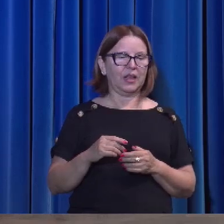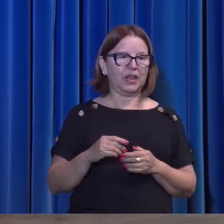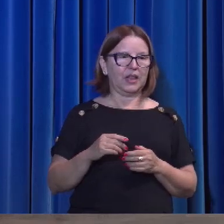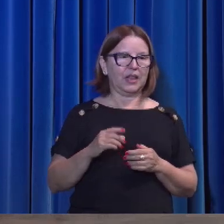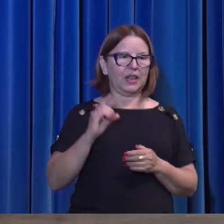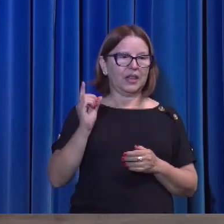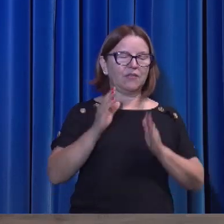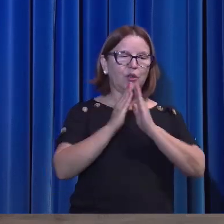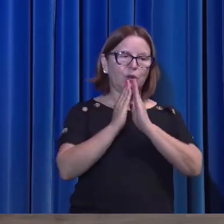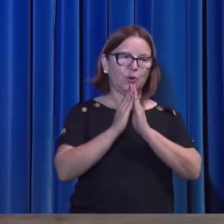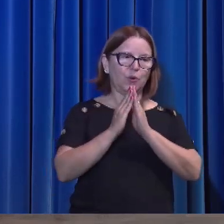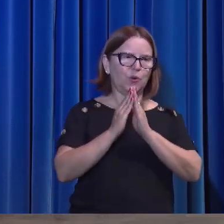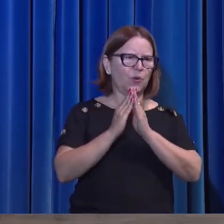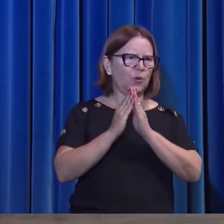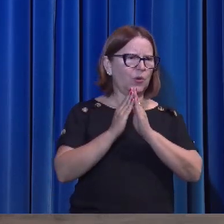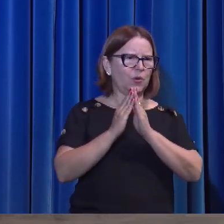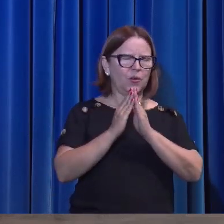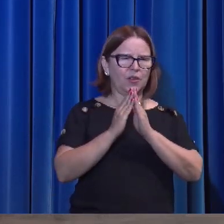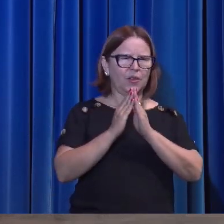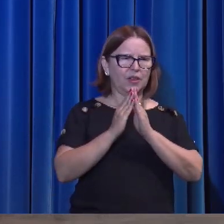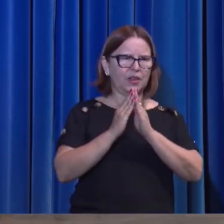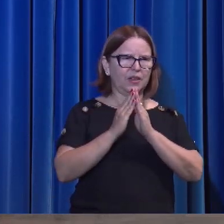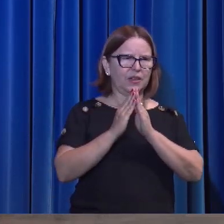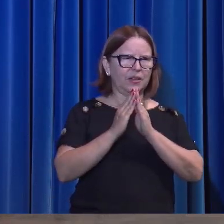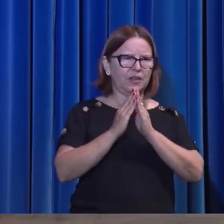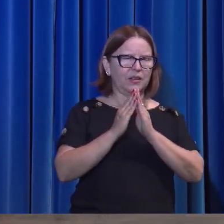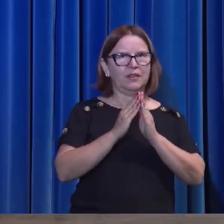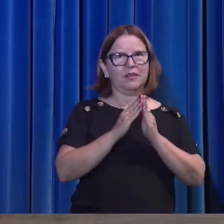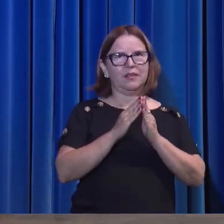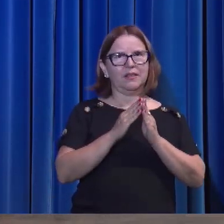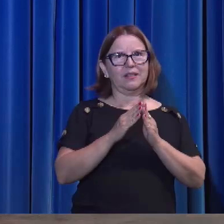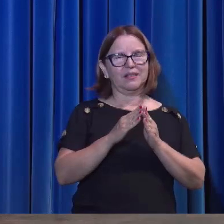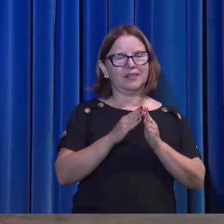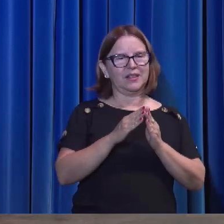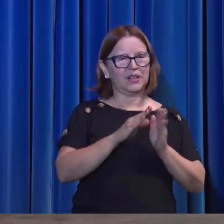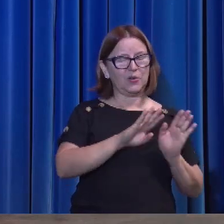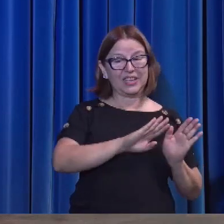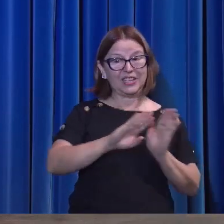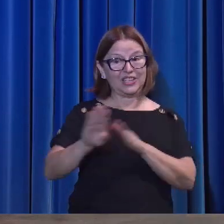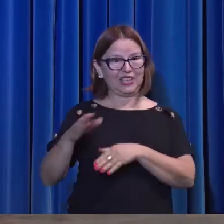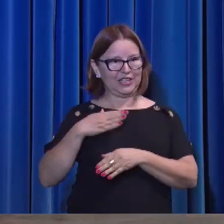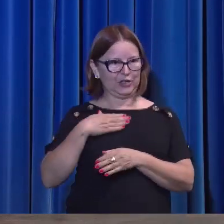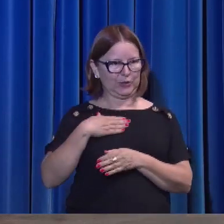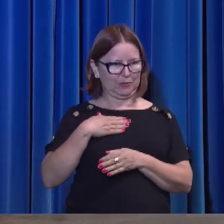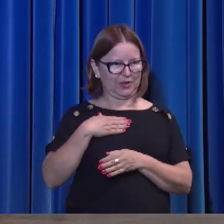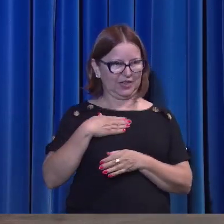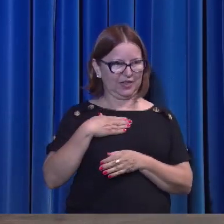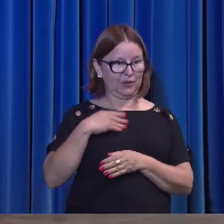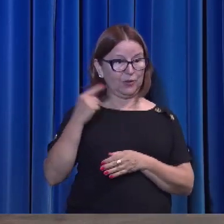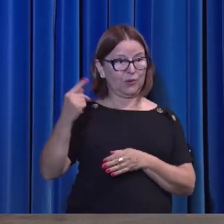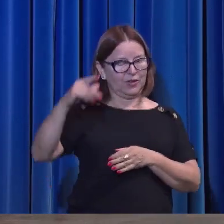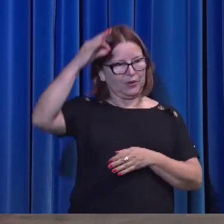o teu Espírito Santo. Essa oração não pode ser feita por um crente.